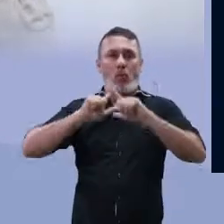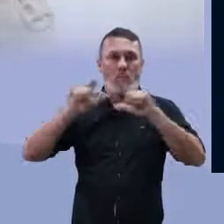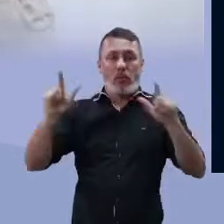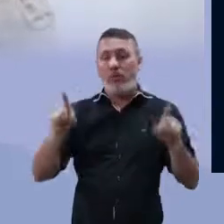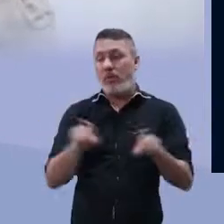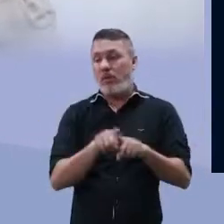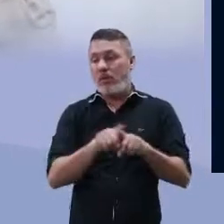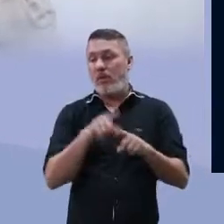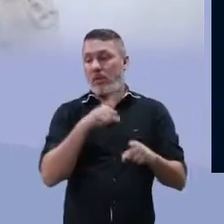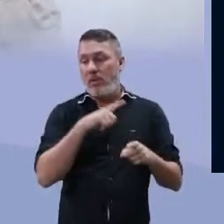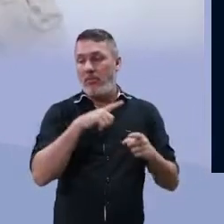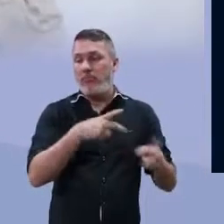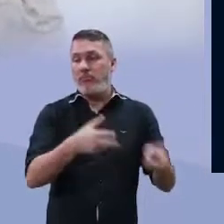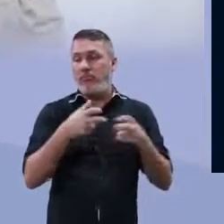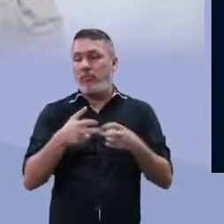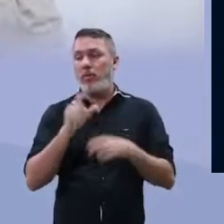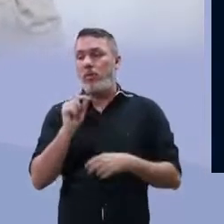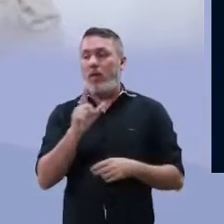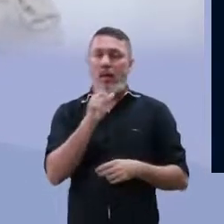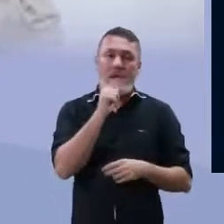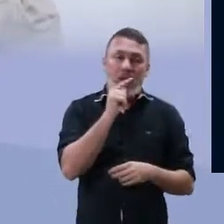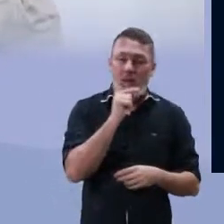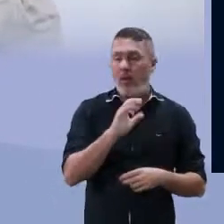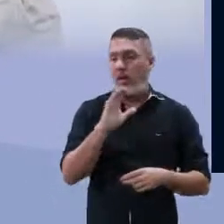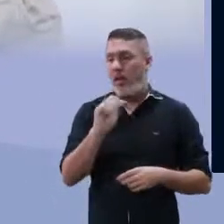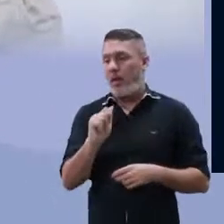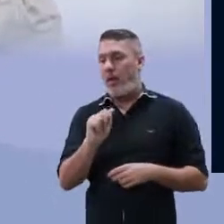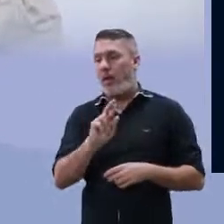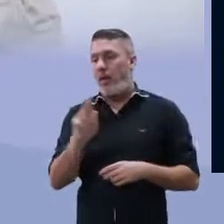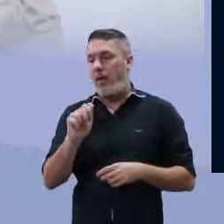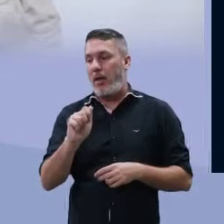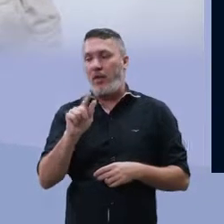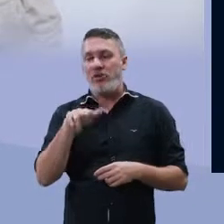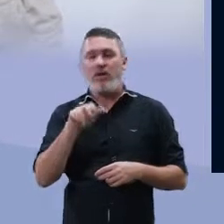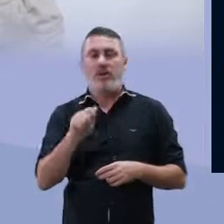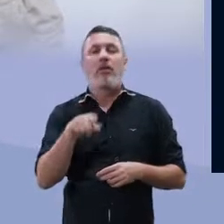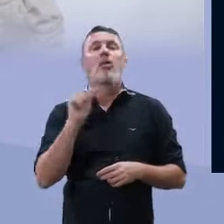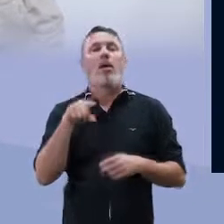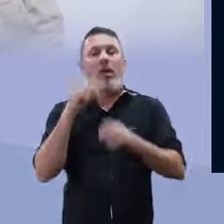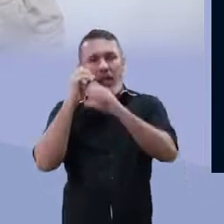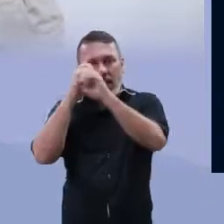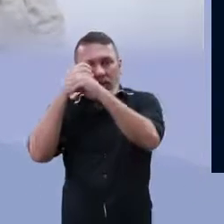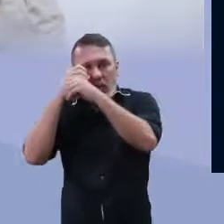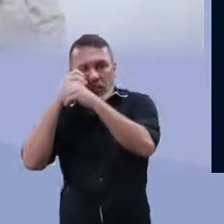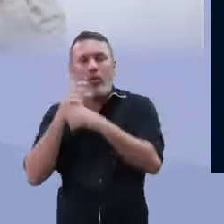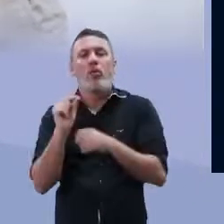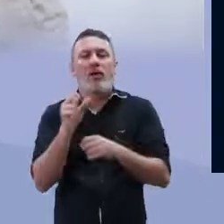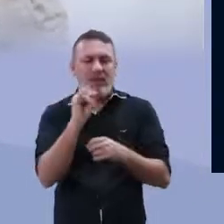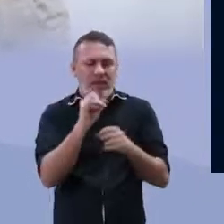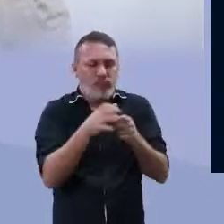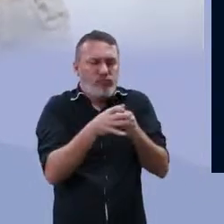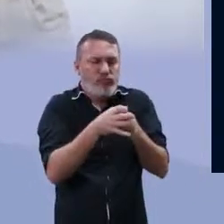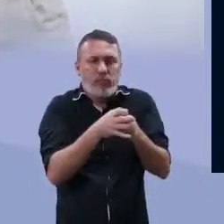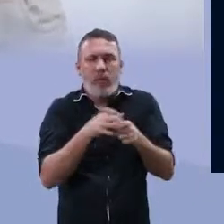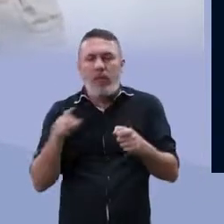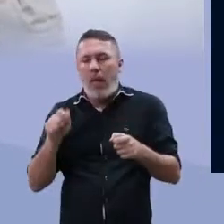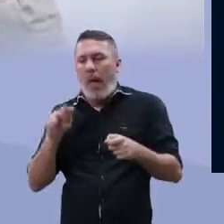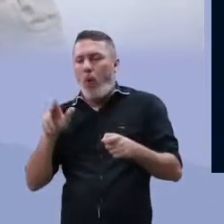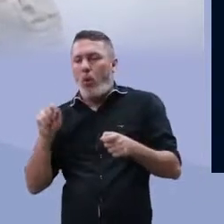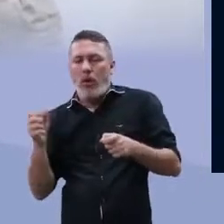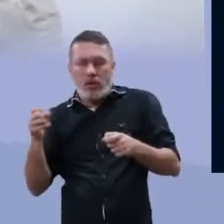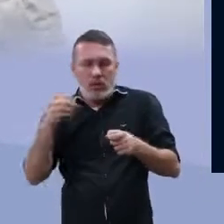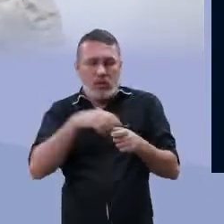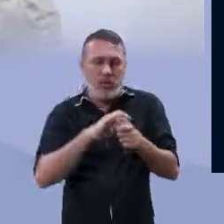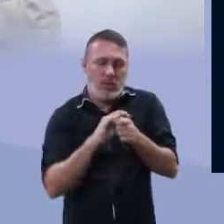patossíntese, e também temos a extração de ágara e de carraginina. Eles utilizam para fazer meios de cultura em laboratório, para